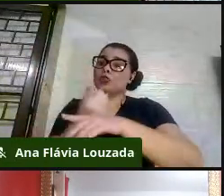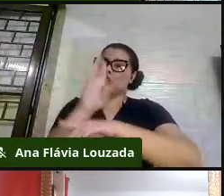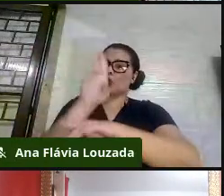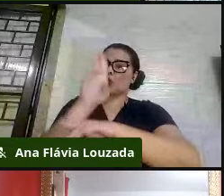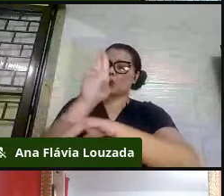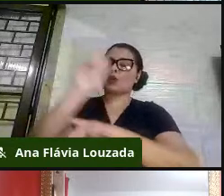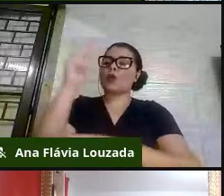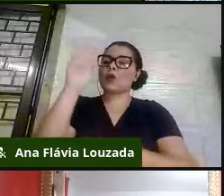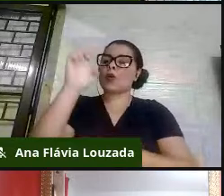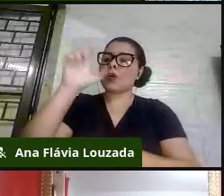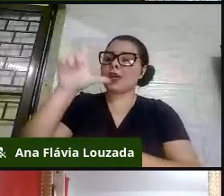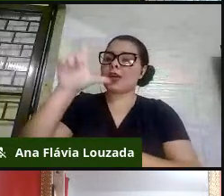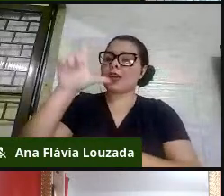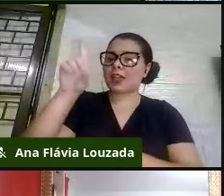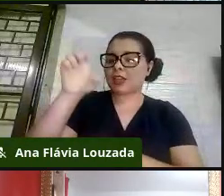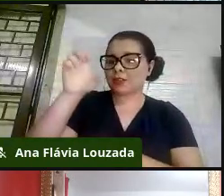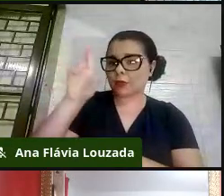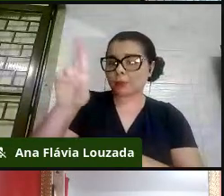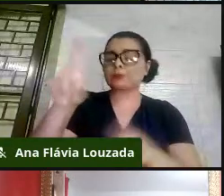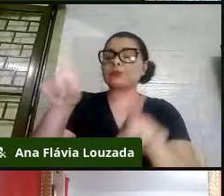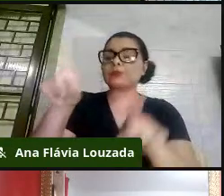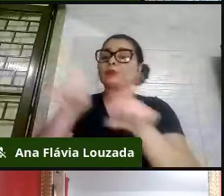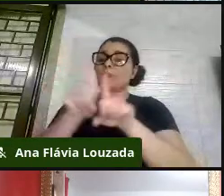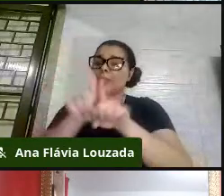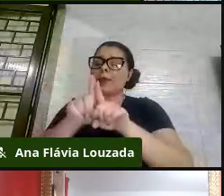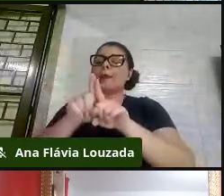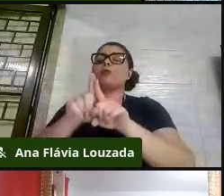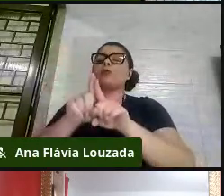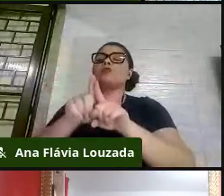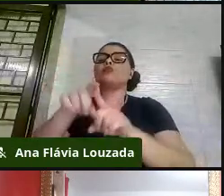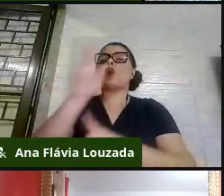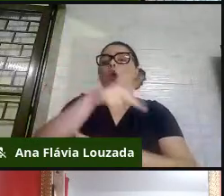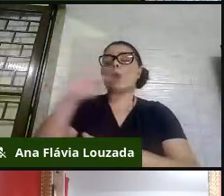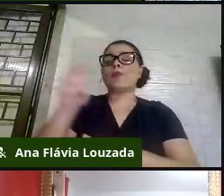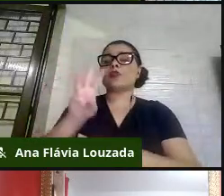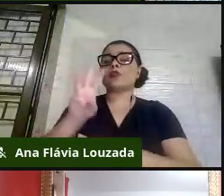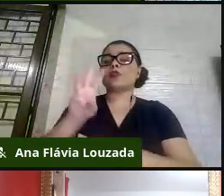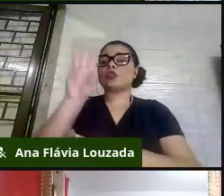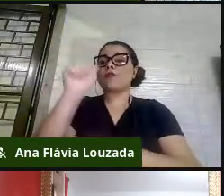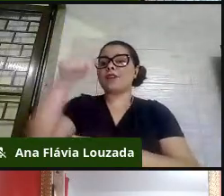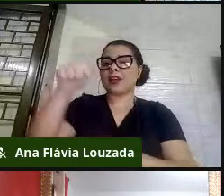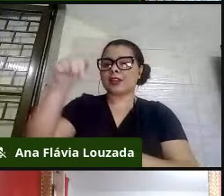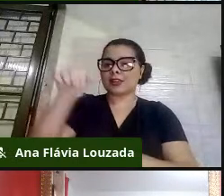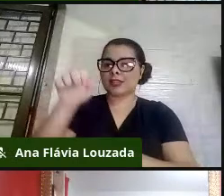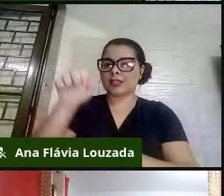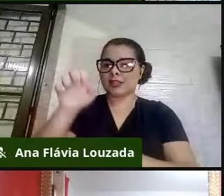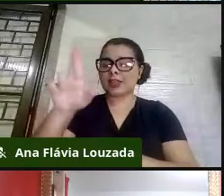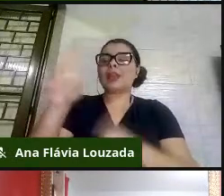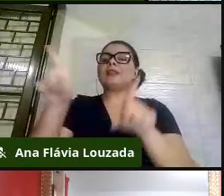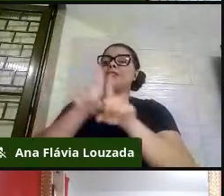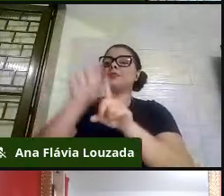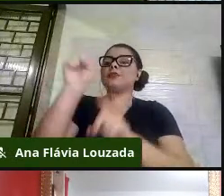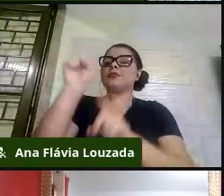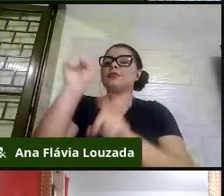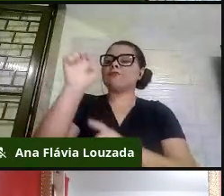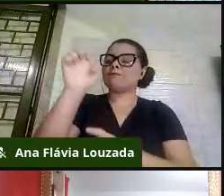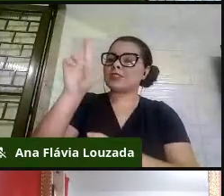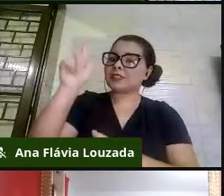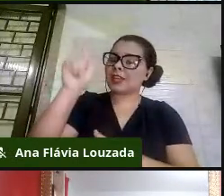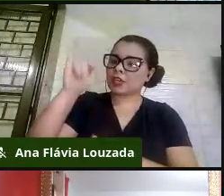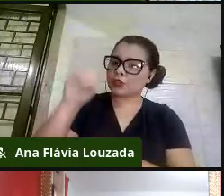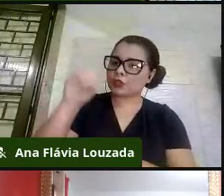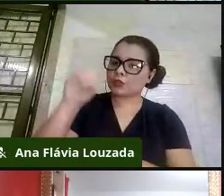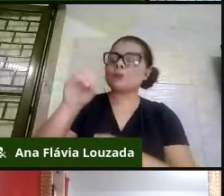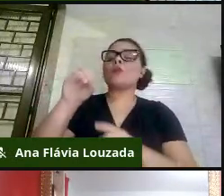o professor Wagner e o professor Sérgio, que são professores da rede. E vão falar como os projetos desenvolvidos, através de